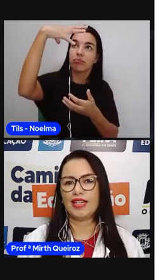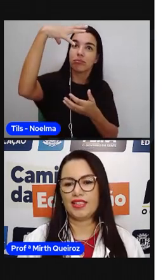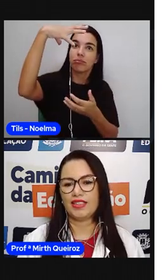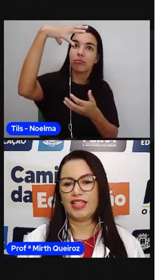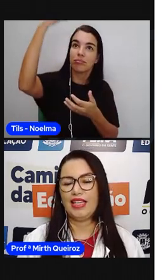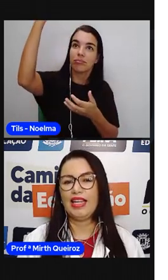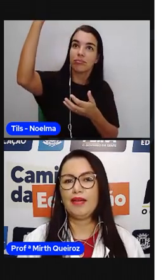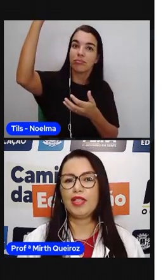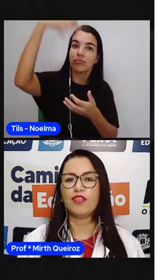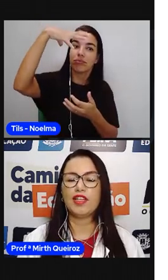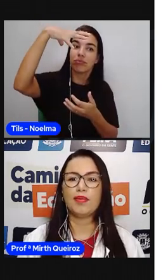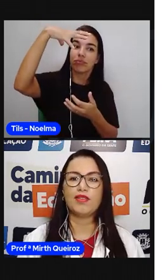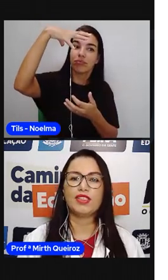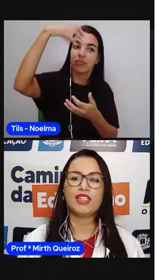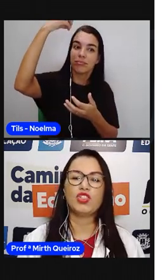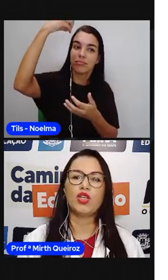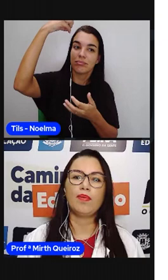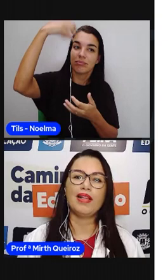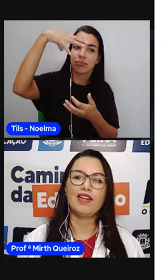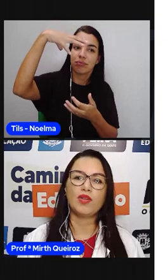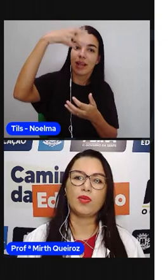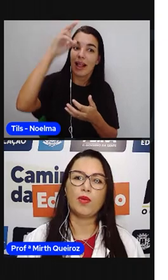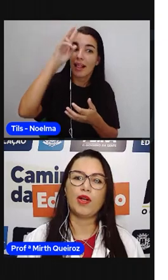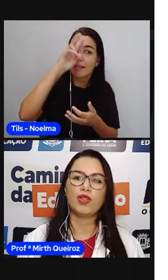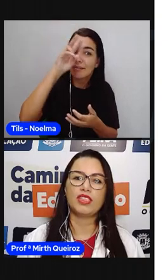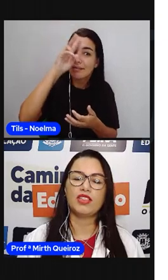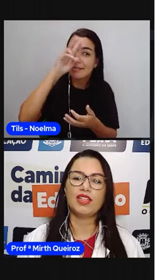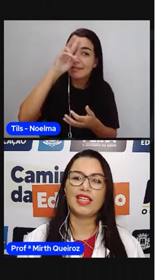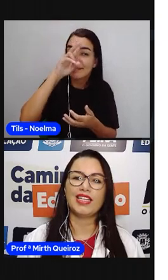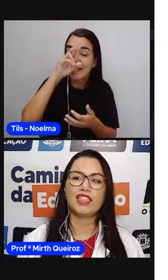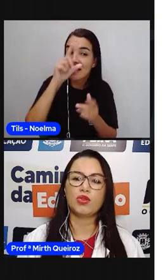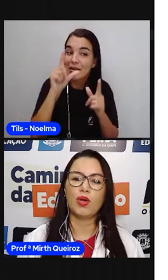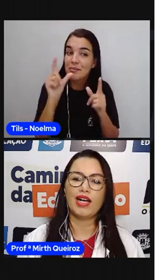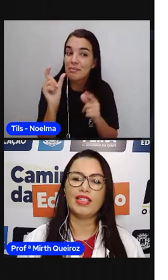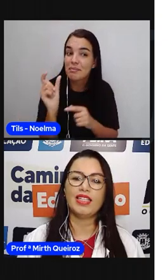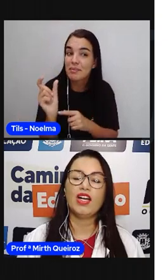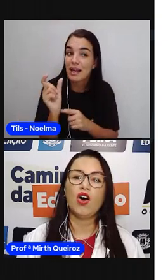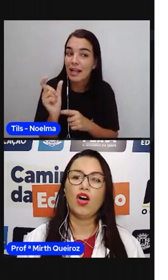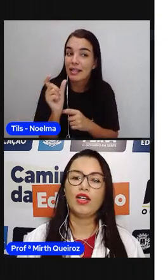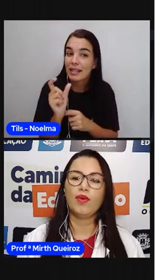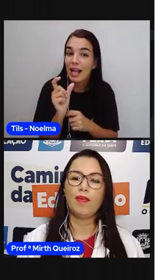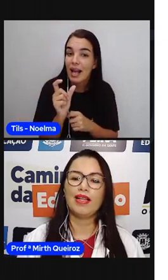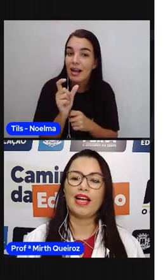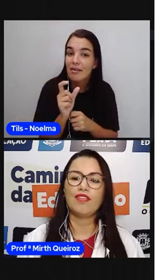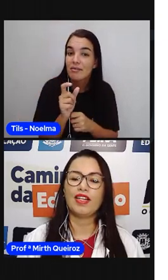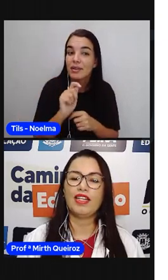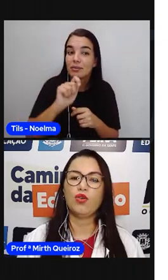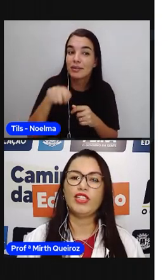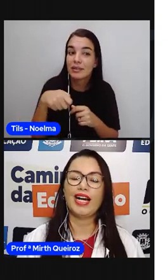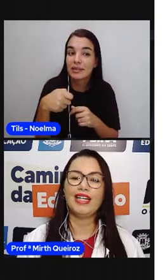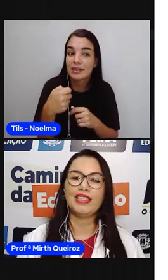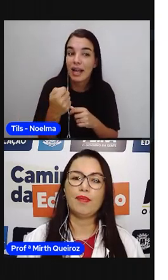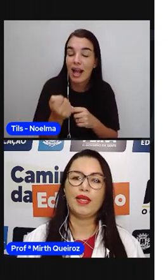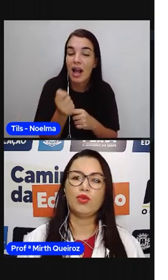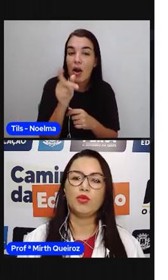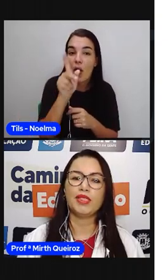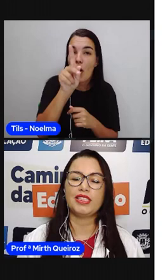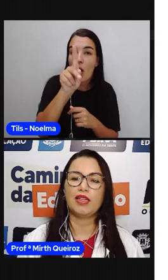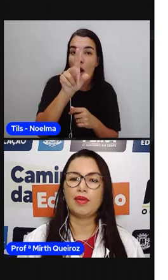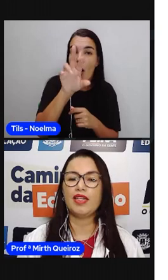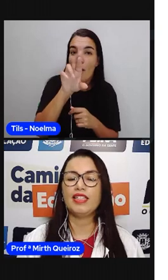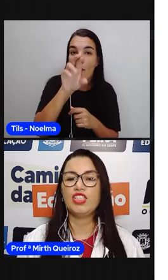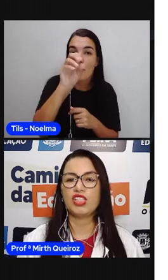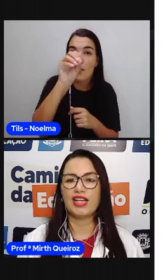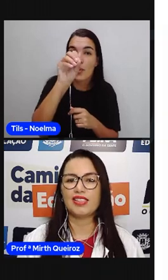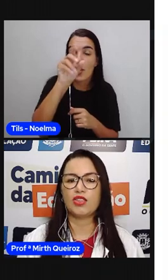Lâmpada. Lembra que eu falei para vocês que toda palavra paroxítona é acentuada? Olha uma palavra aí onde a antepenúltima